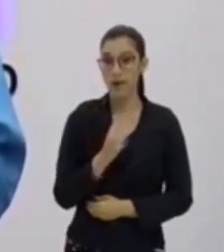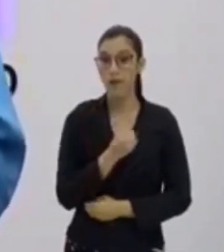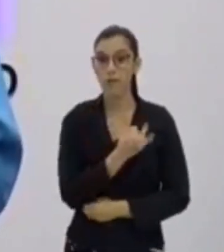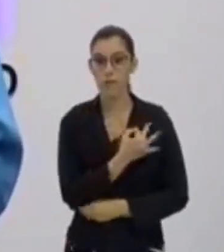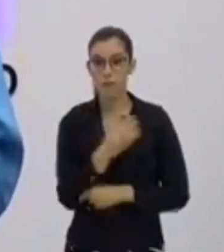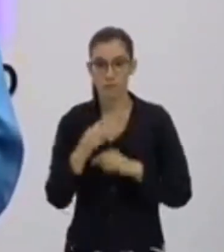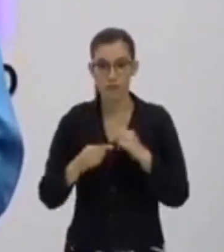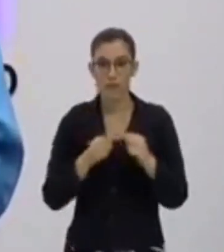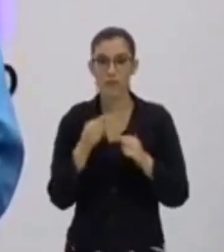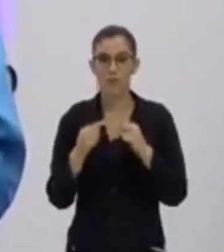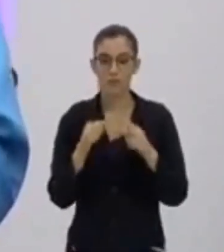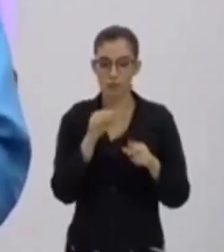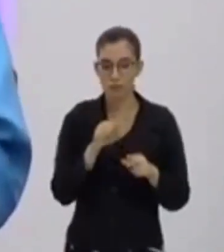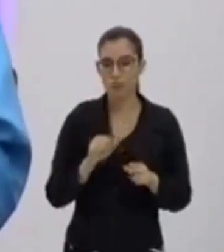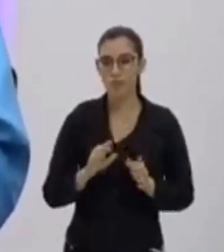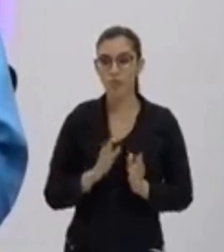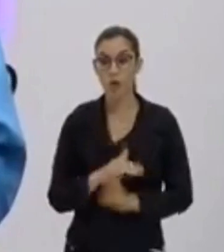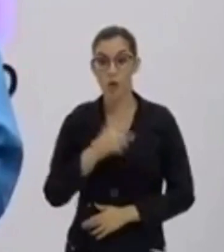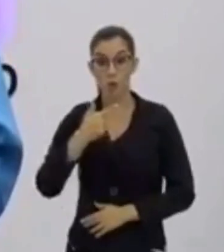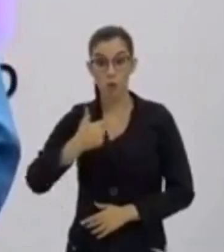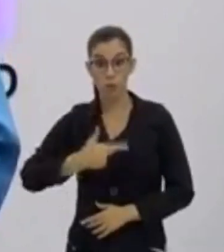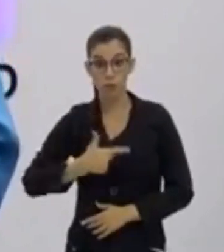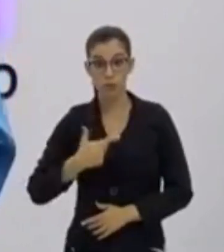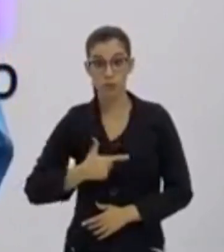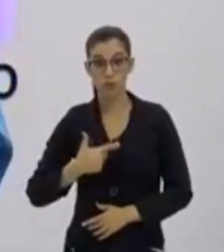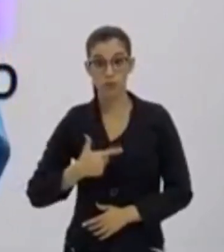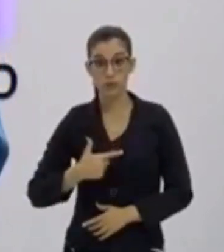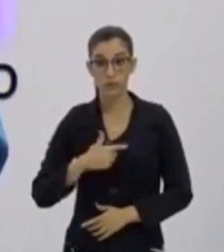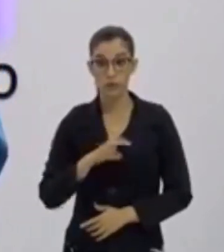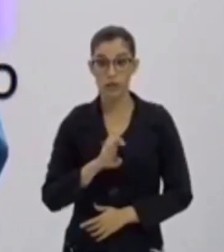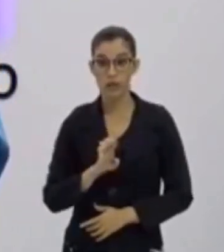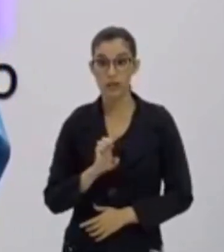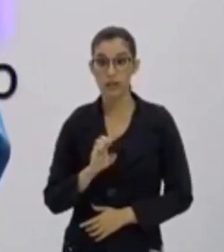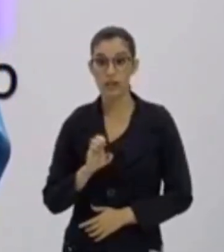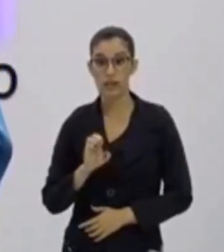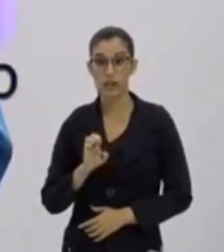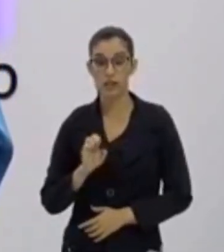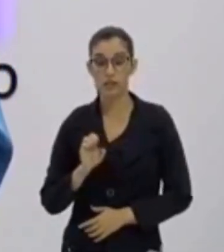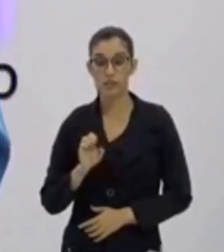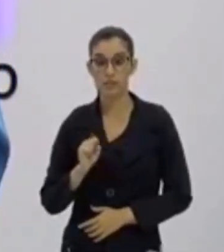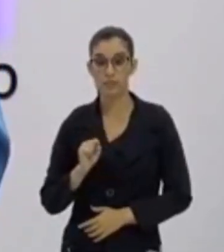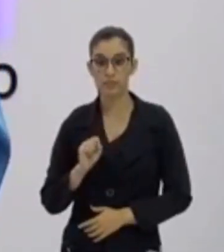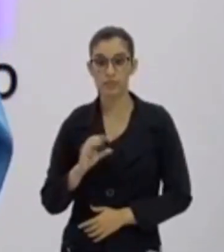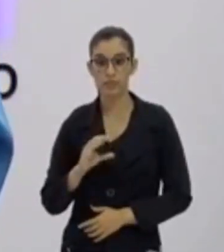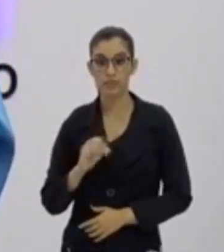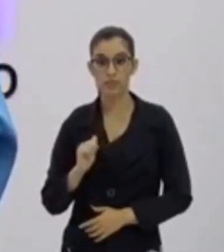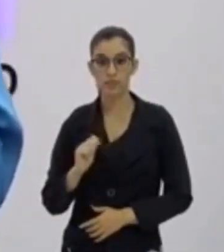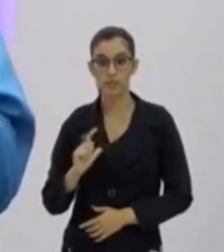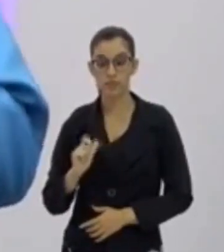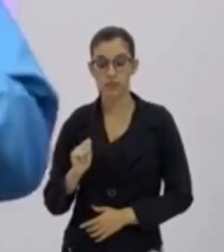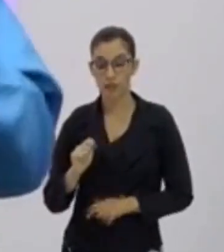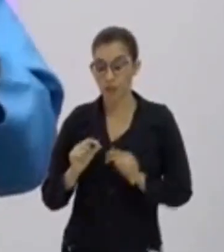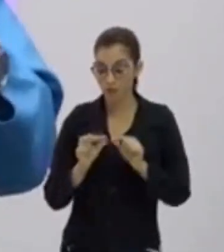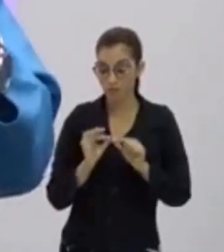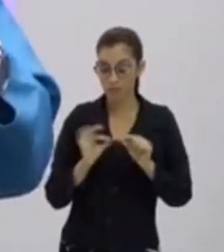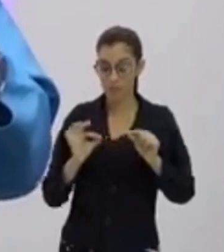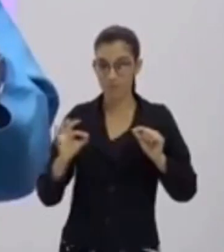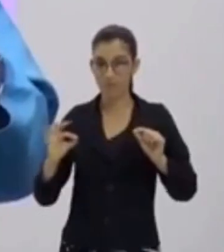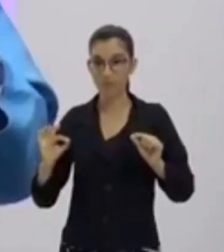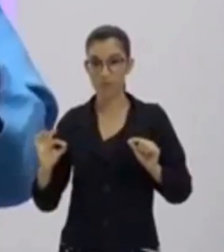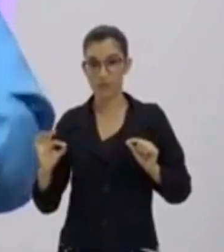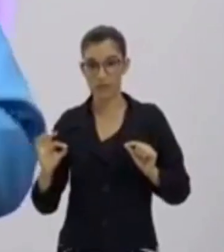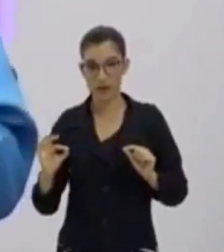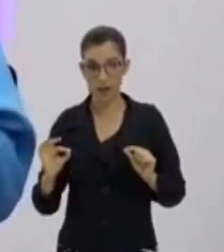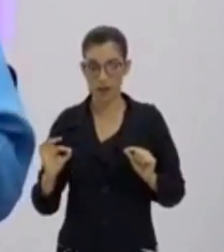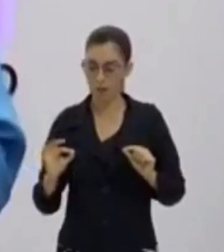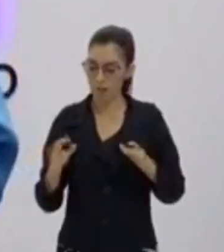O segundo tipo de escala é chamado escala gráfica. E a escala gráfica, ela já vai ter o quê? Uma gradação em